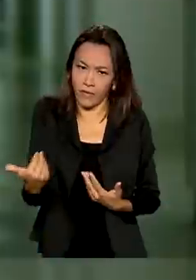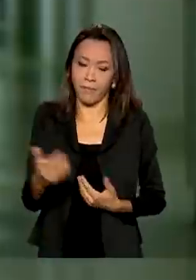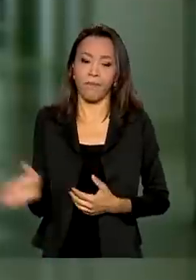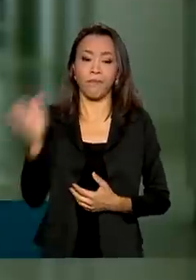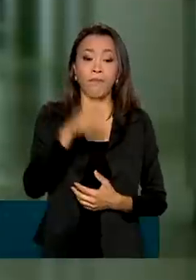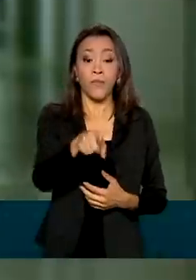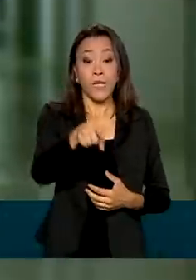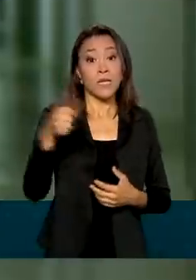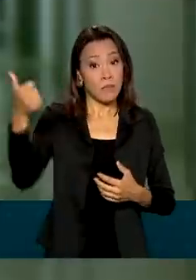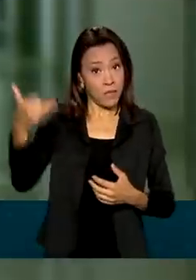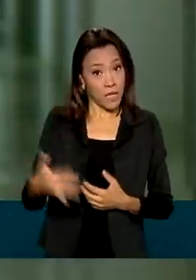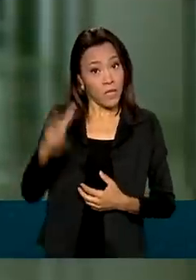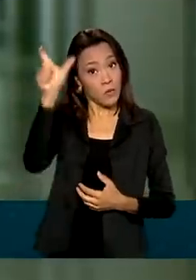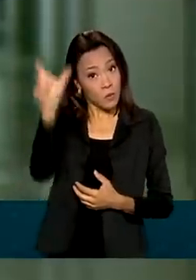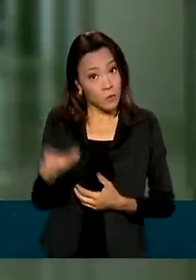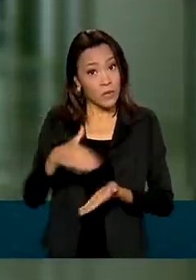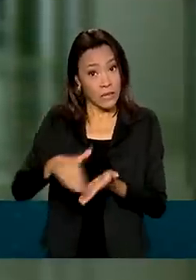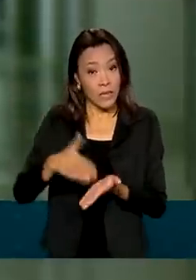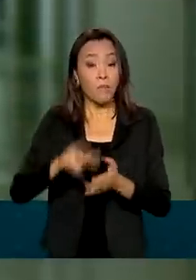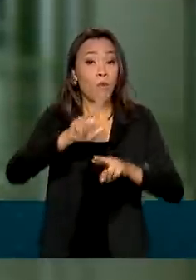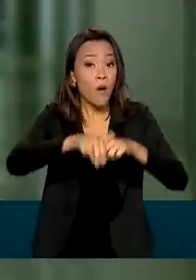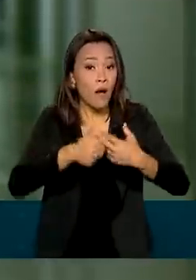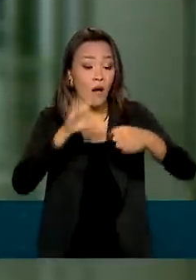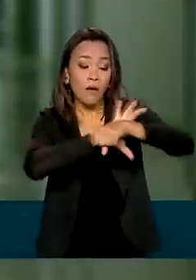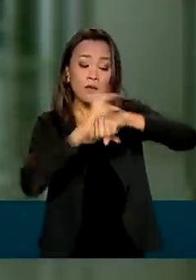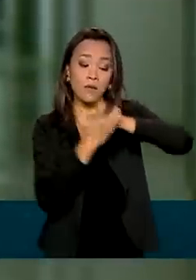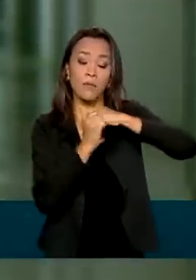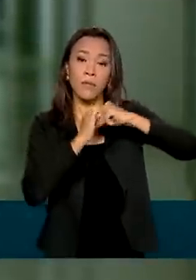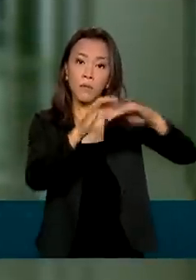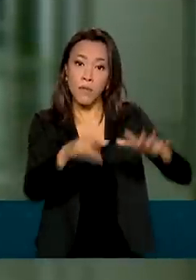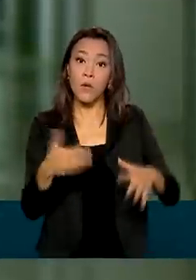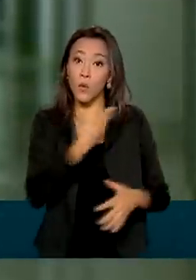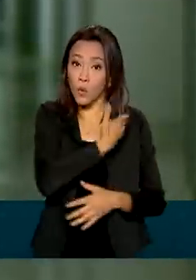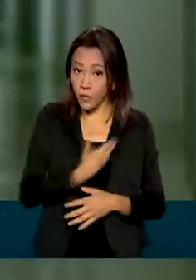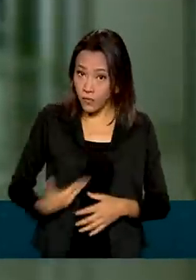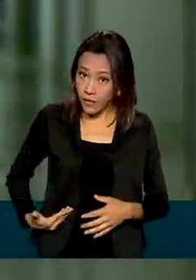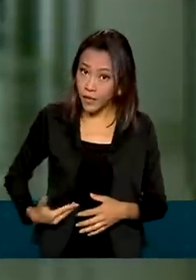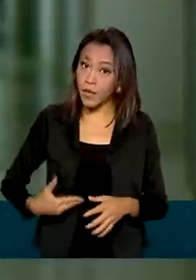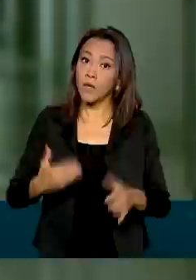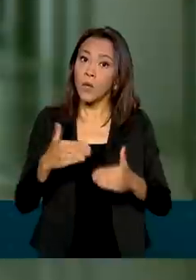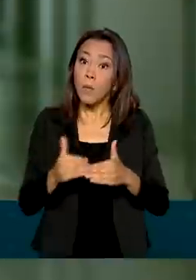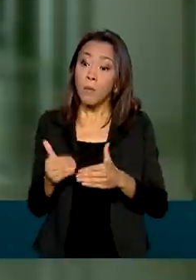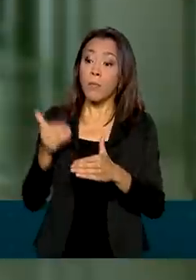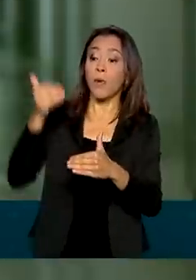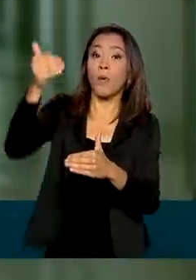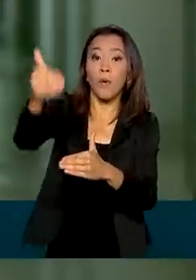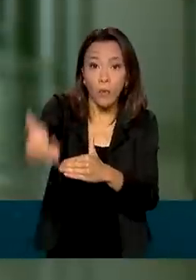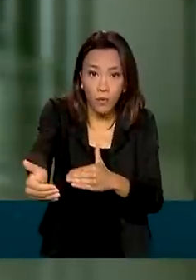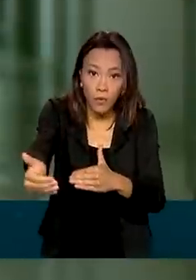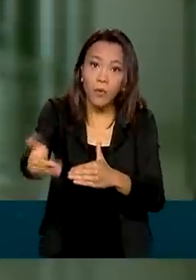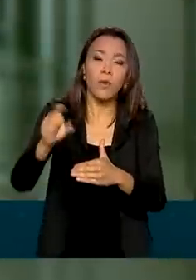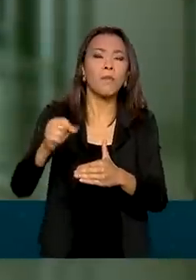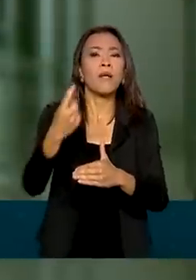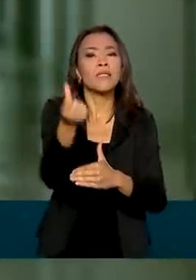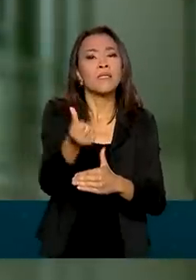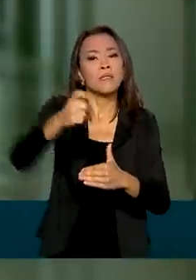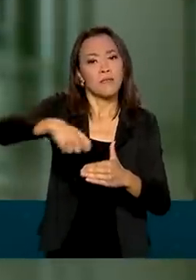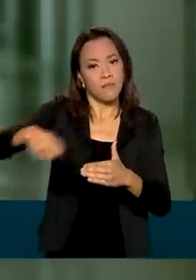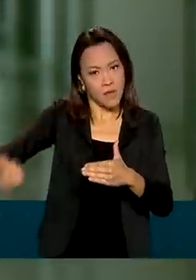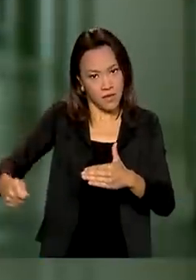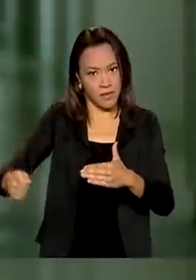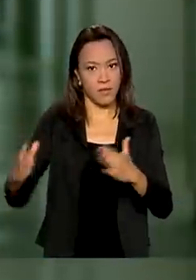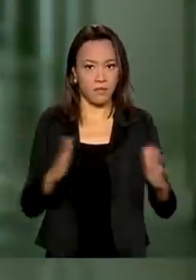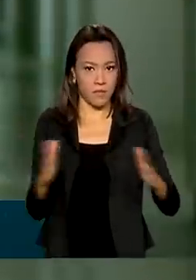causa da pandemia, o governo prorrogou o prazo de utilização dos recursos da lei Aldir Blanc por mais seis meses.